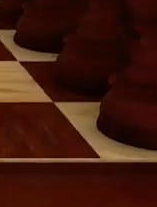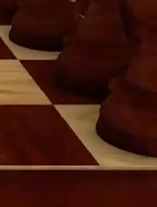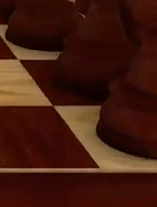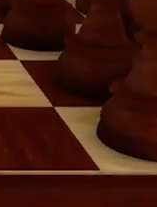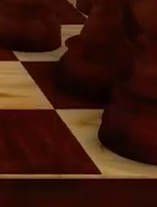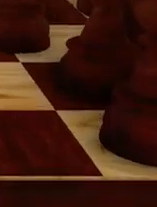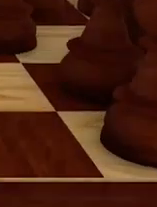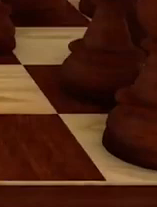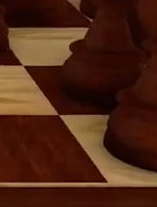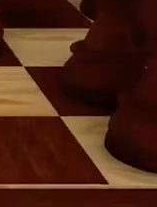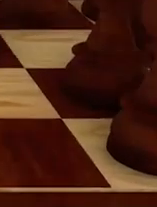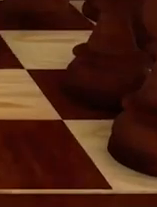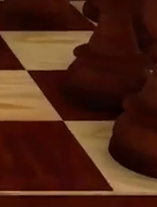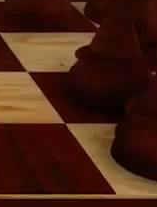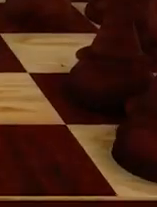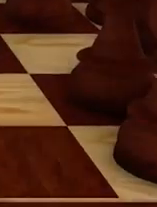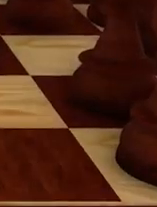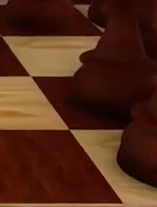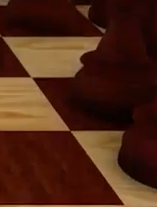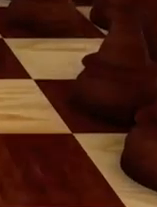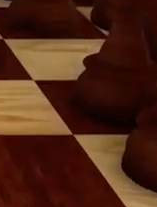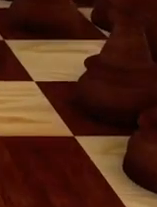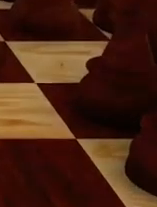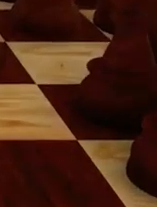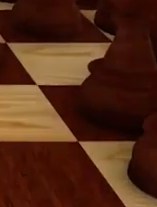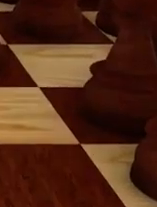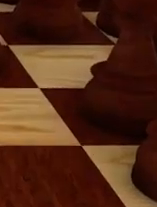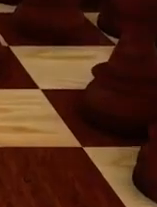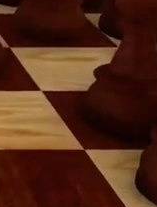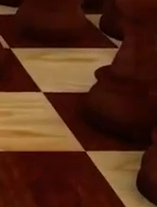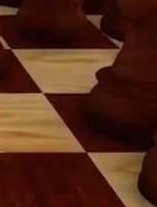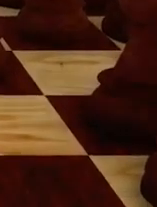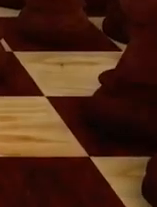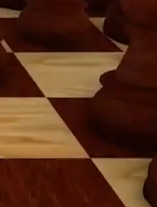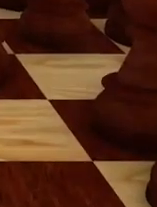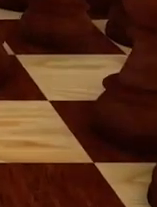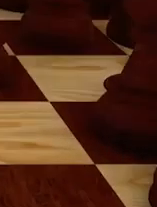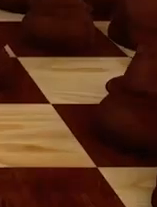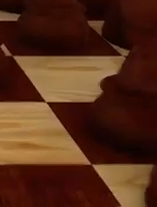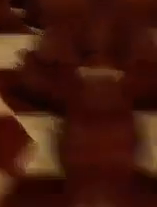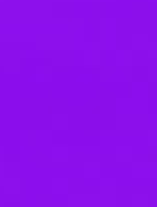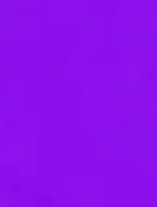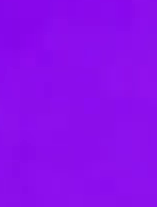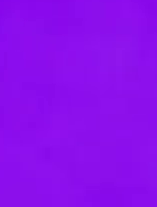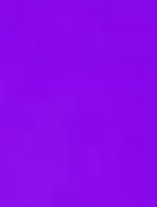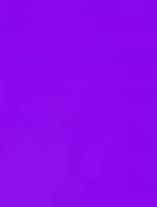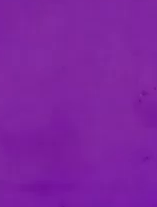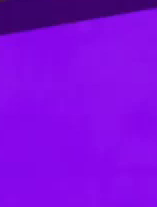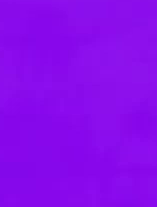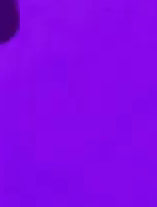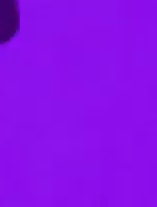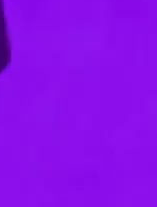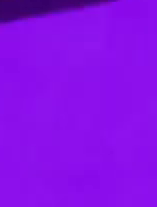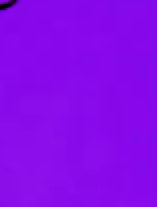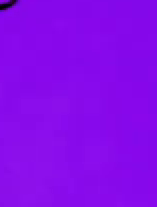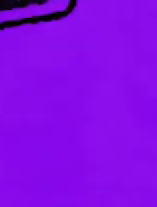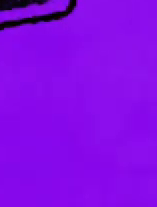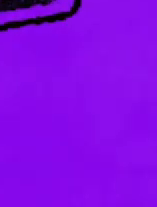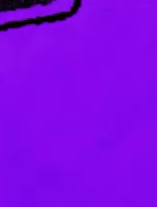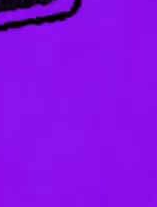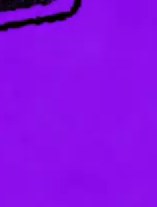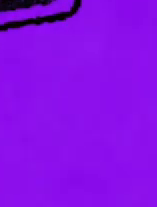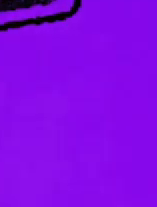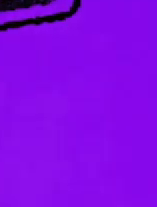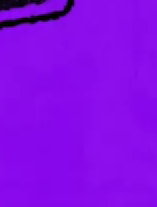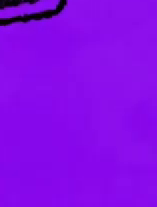violentas, protegendo as parlamentares trans para que não se afastem da política. Não tolere